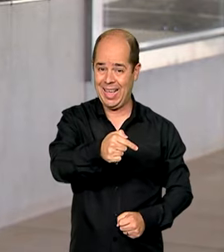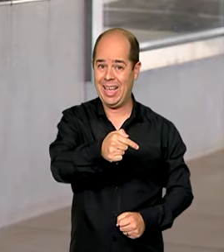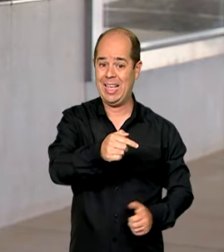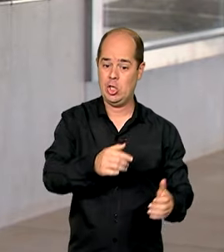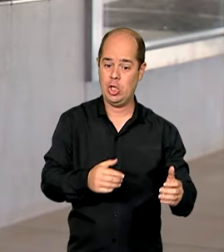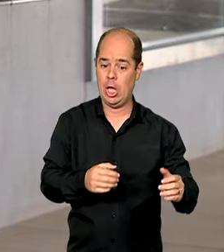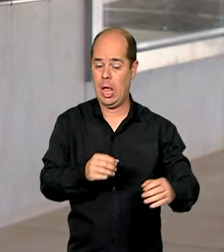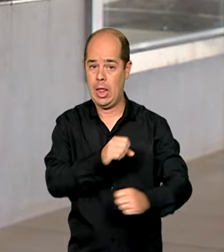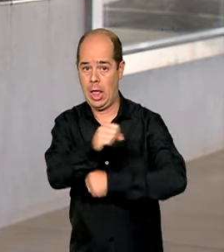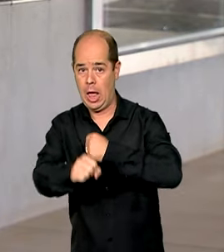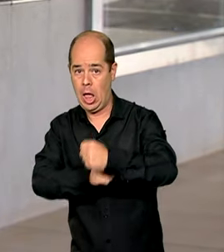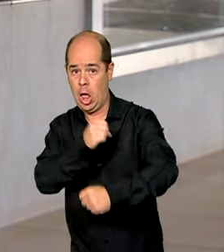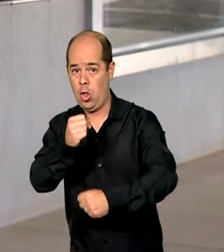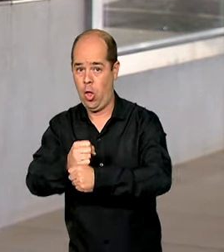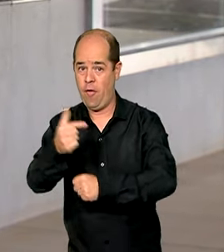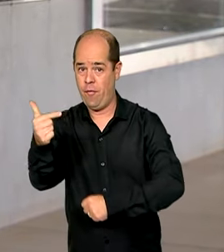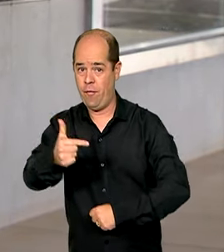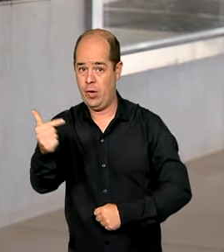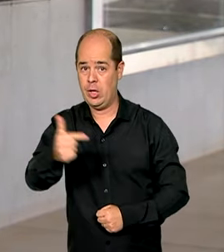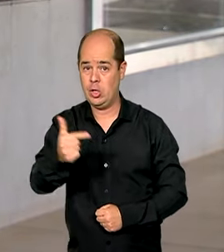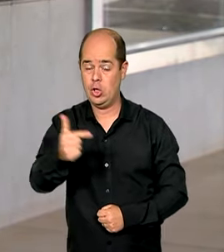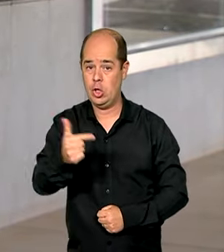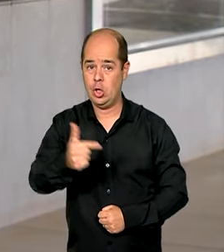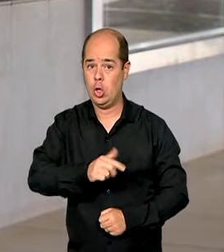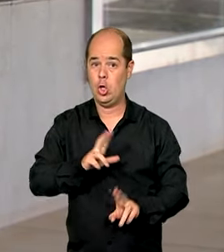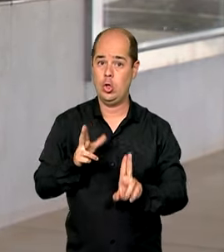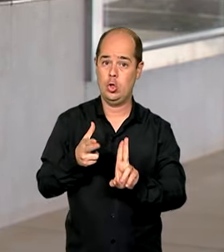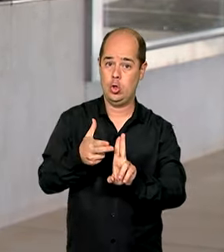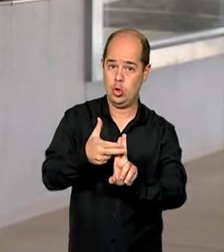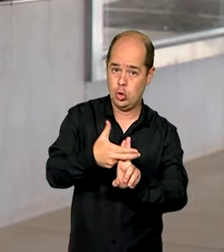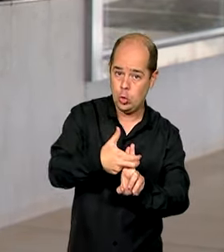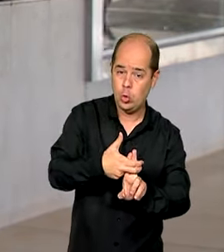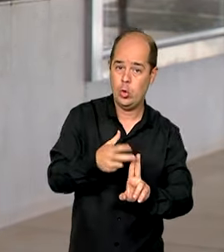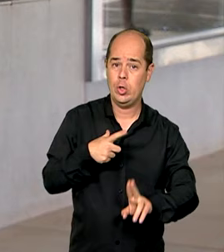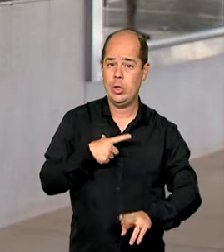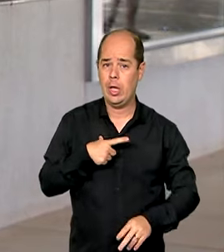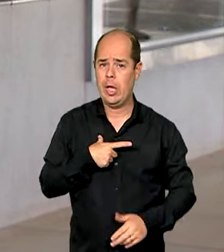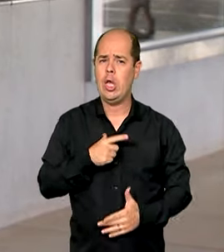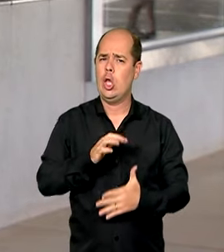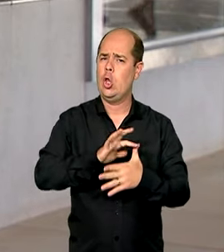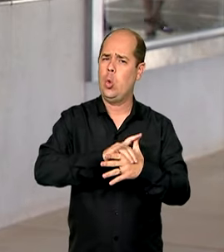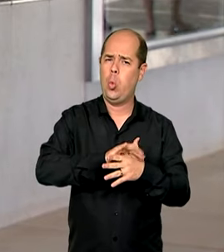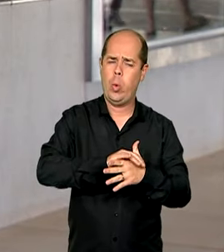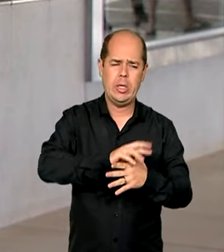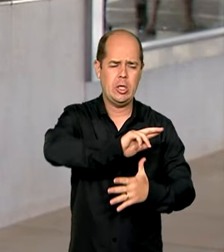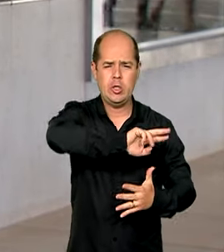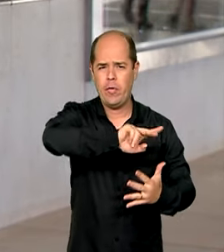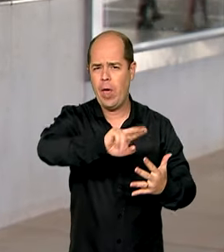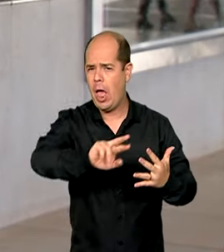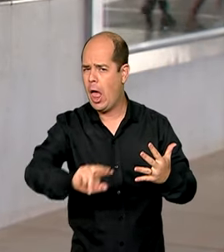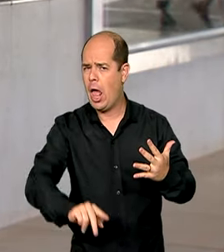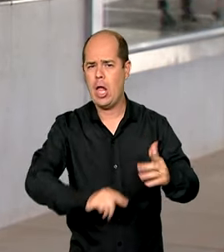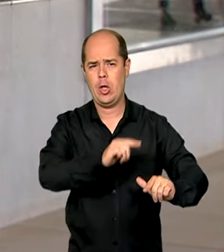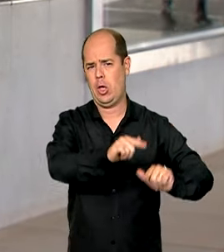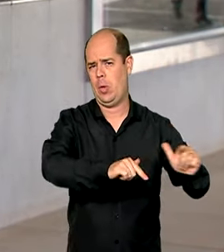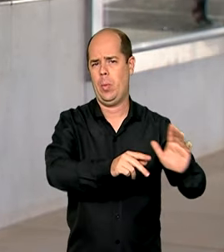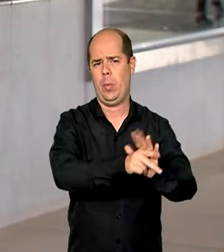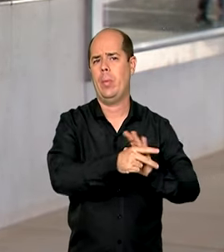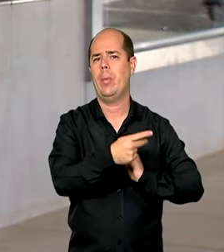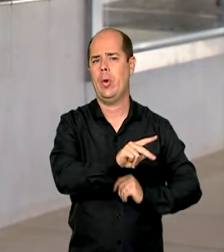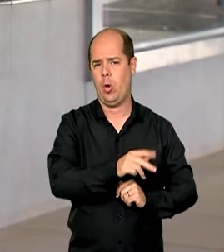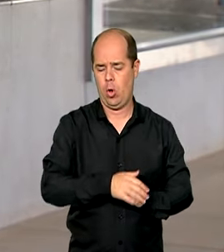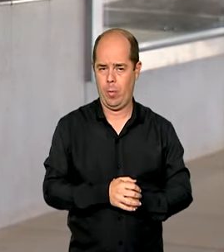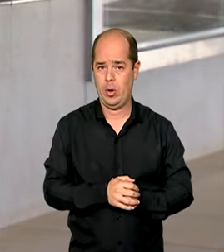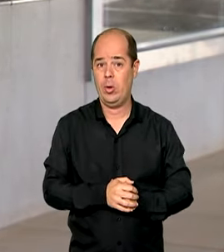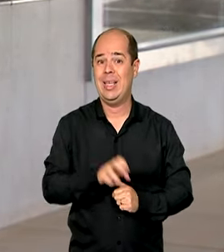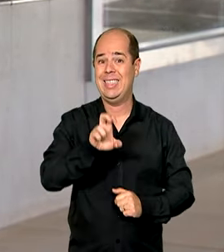3 milhões de casos de doenças ocupacionais. Quase 53% das notificações eram